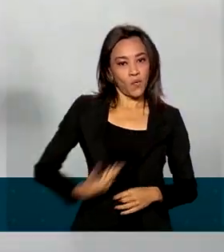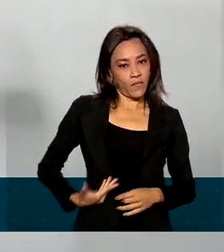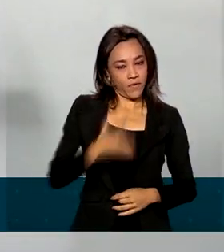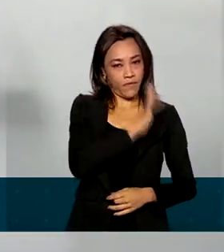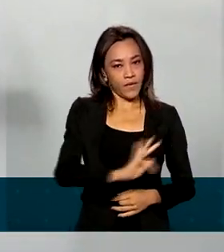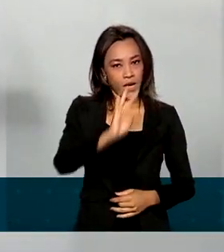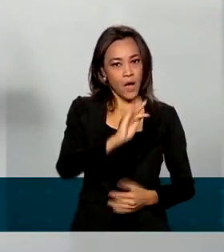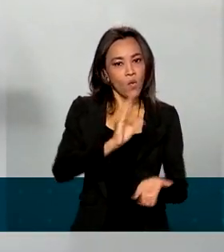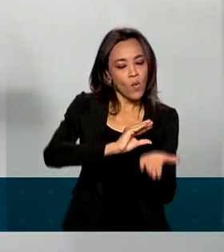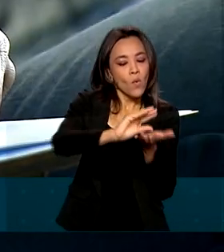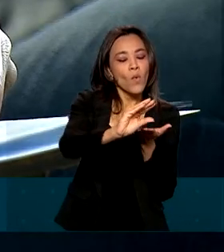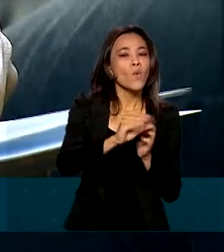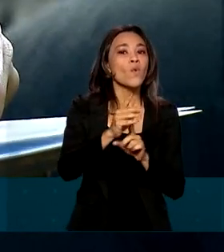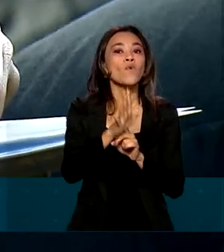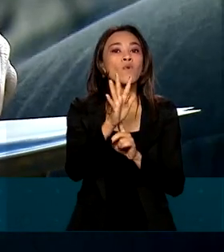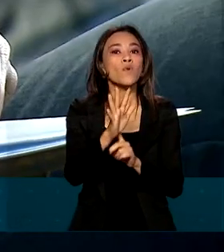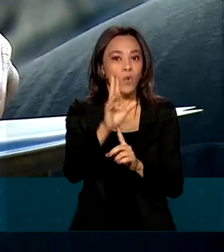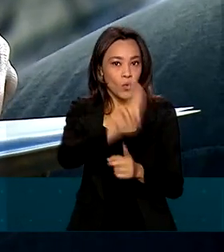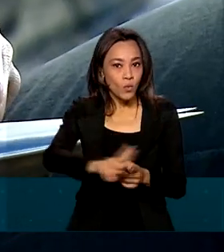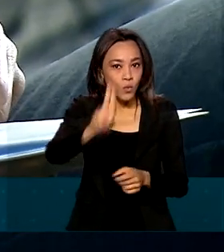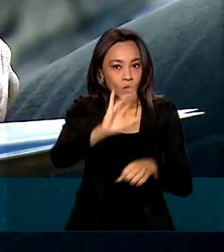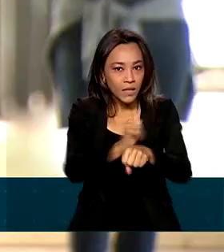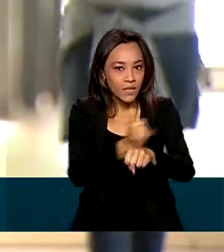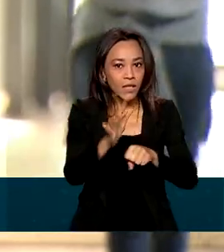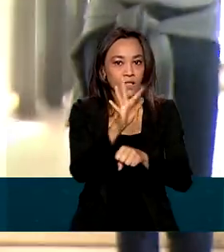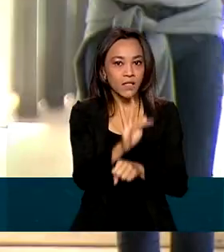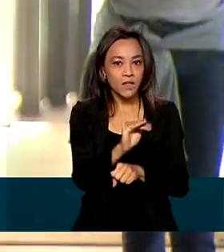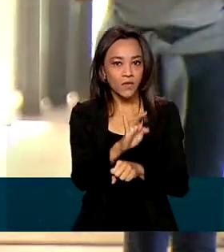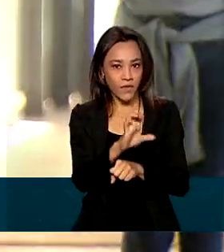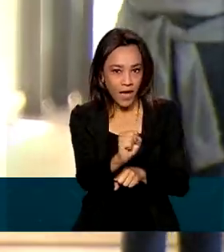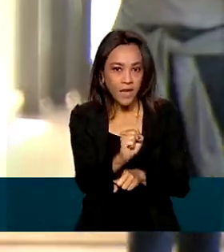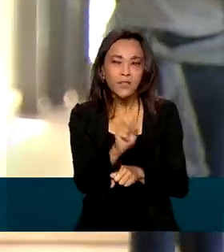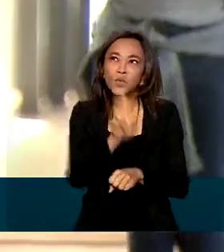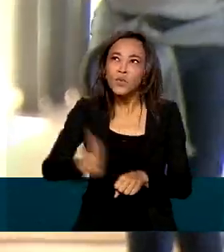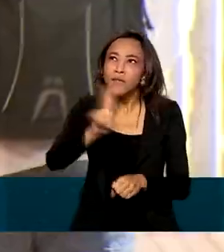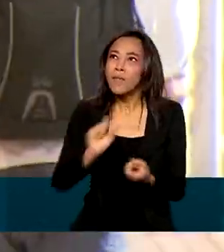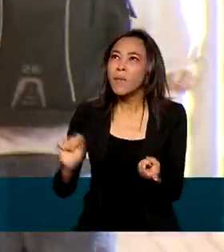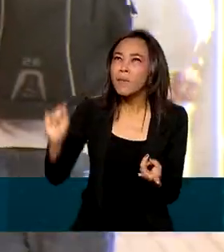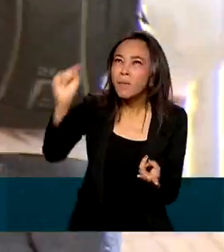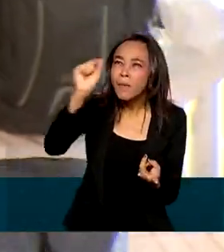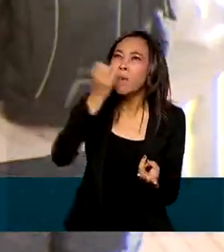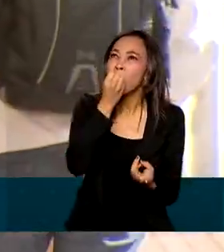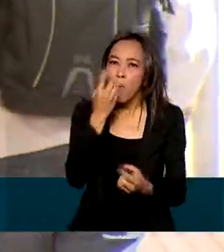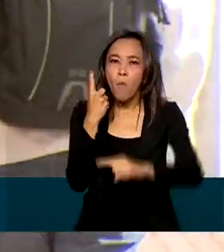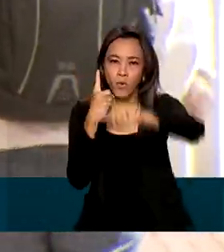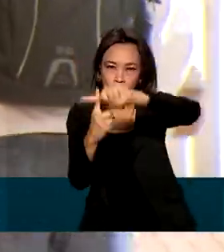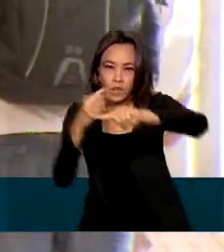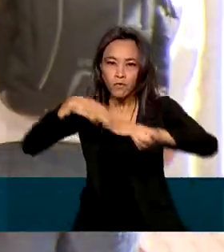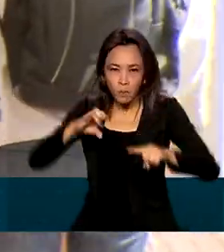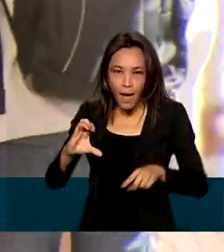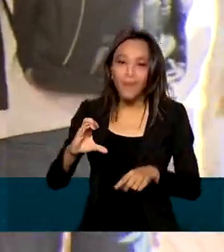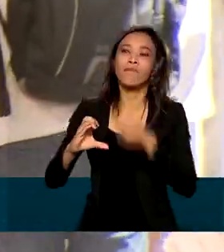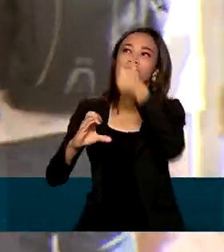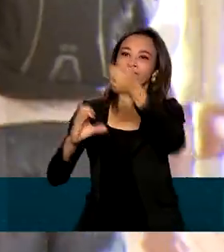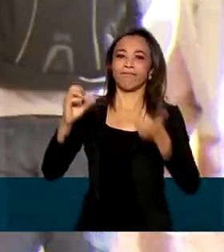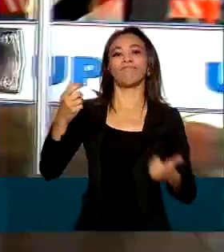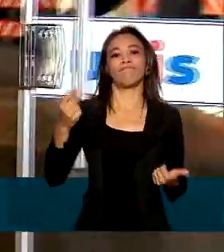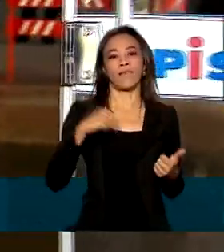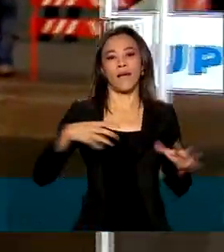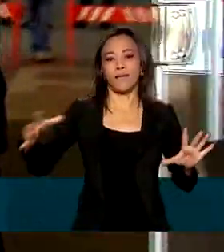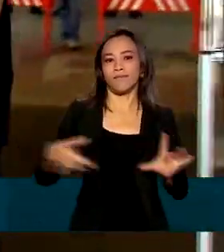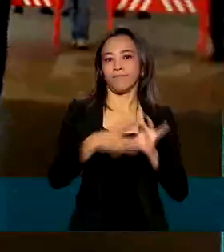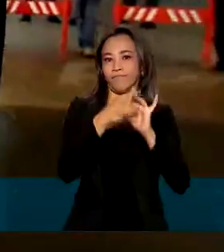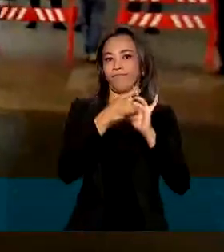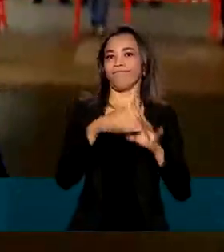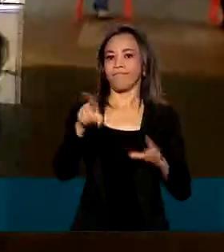instituições de nível superior particulares que obtiveram avaliação positiva do MEC. Para se inscrever, é preciso ter participado